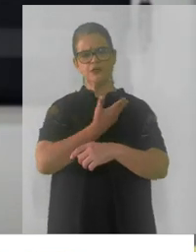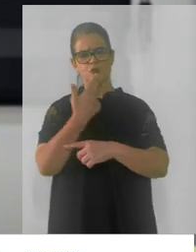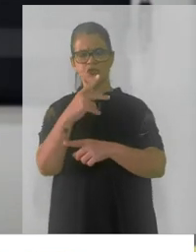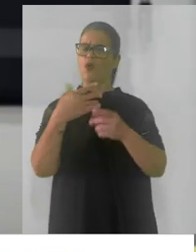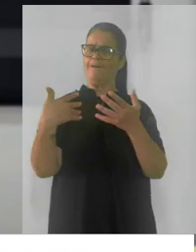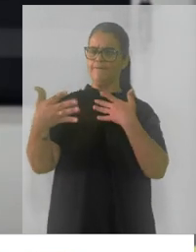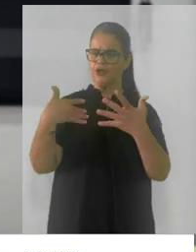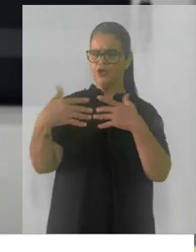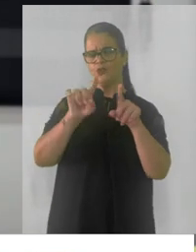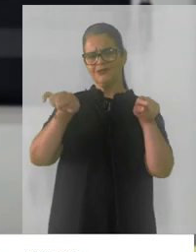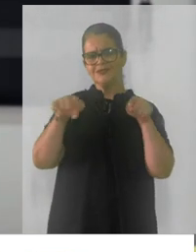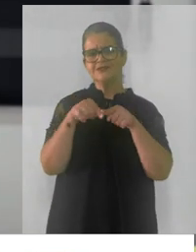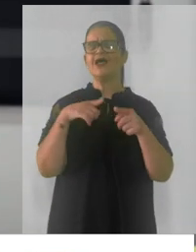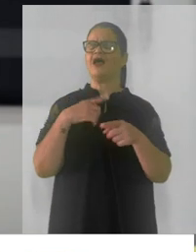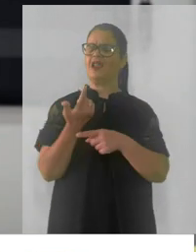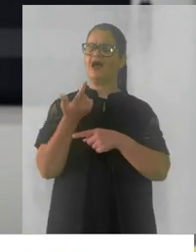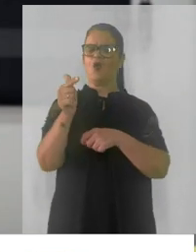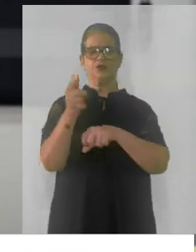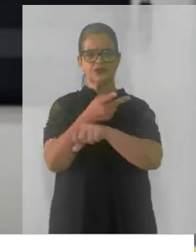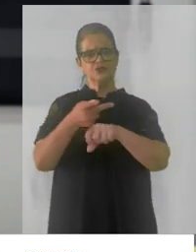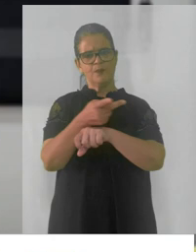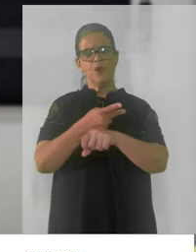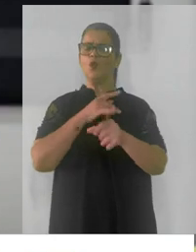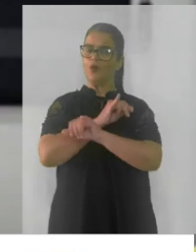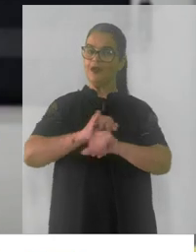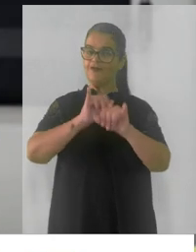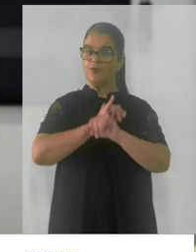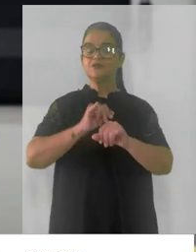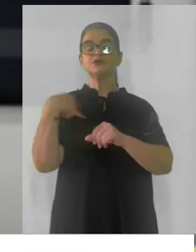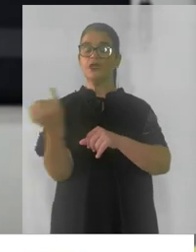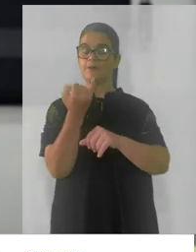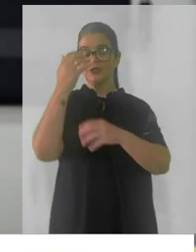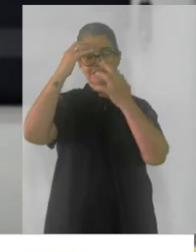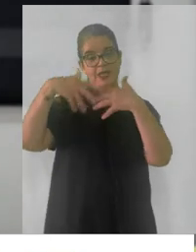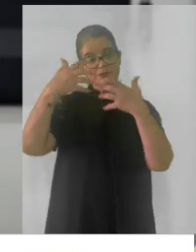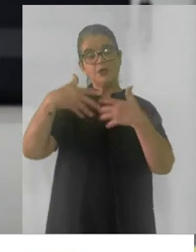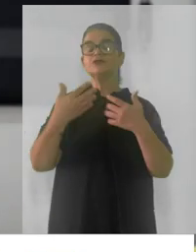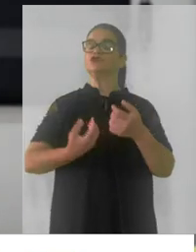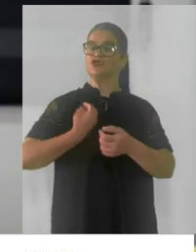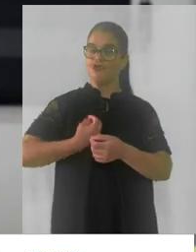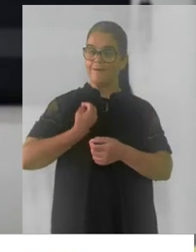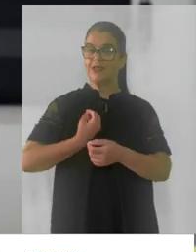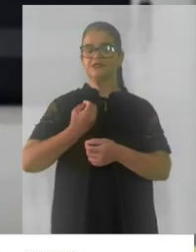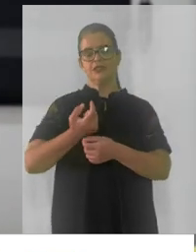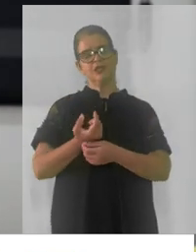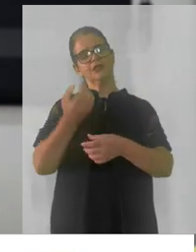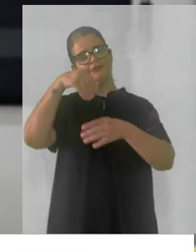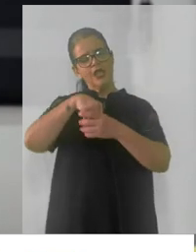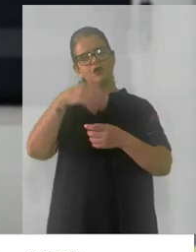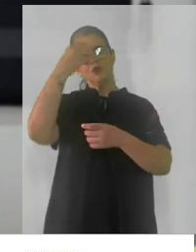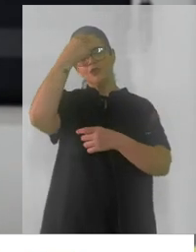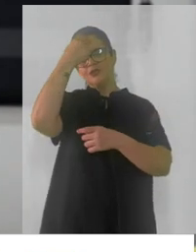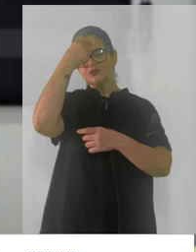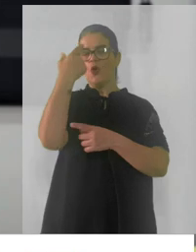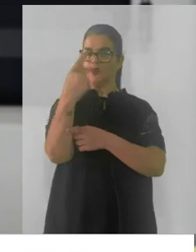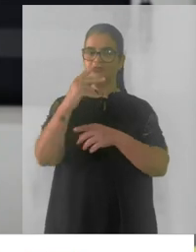de sala, procura outras informações. O importante é que esta reflexão seja presente no seu raciocínio na hora em